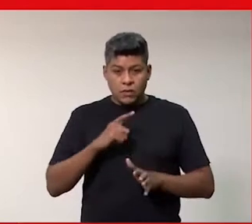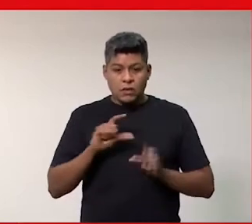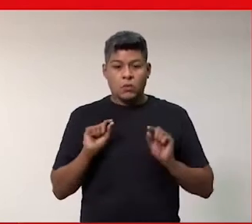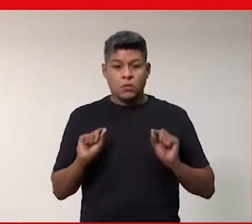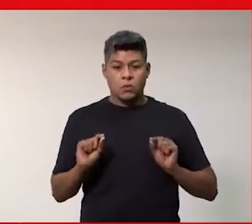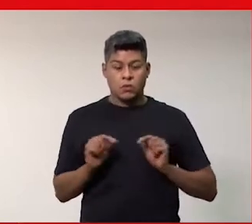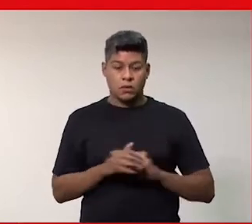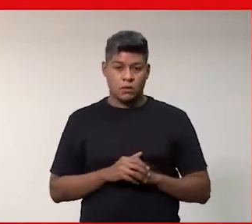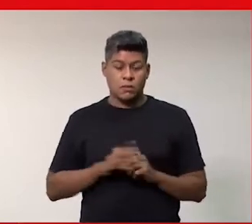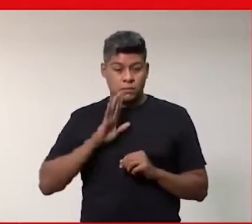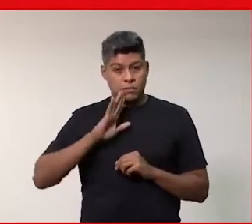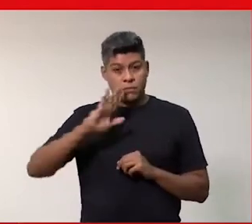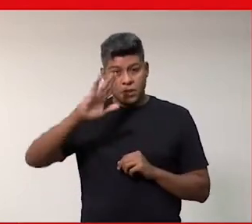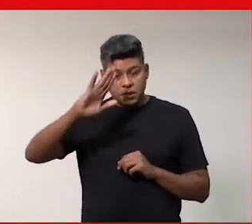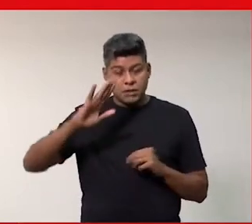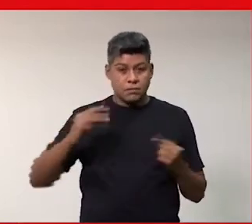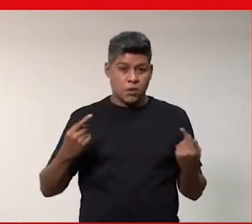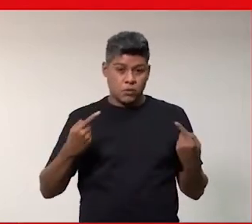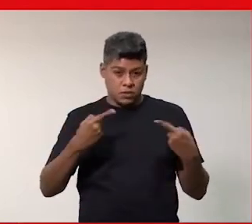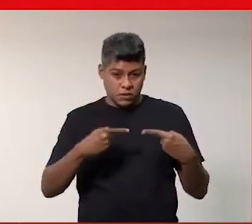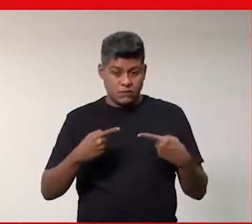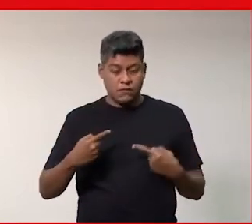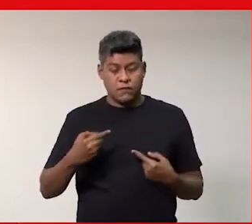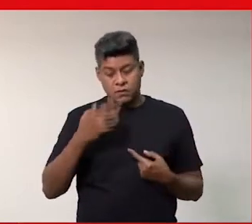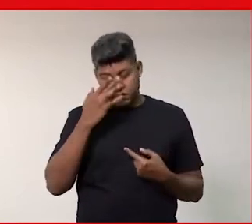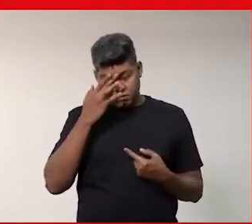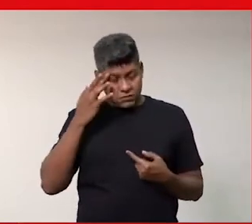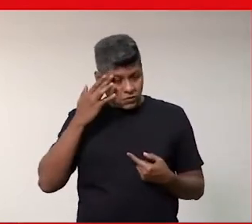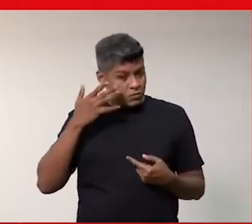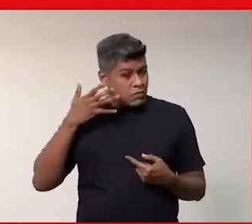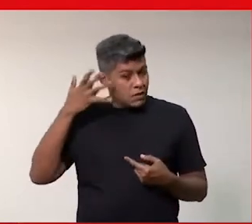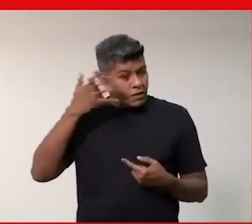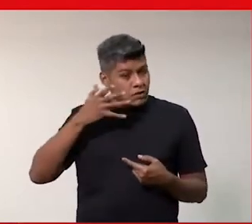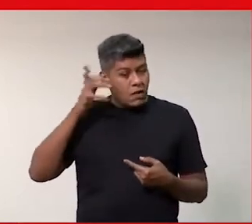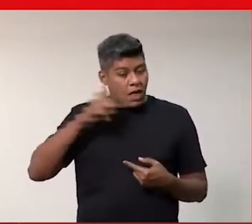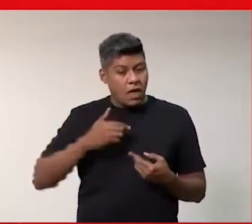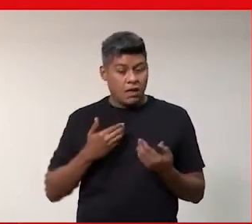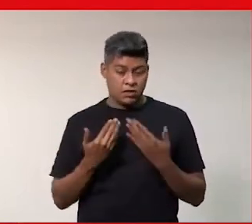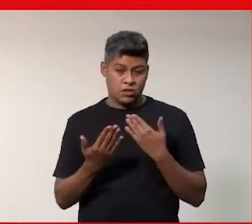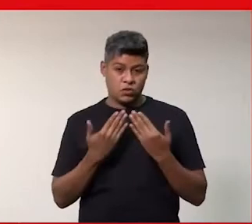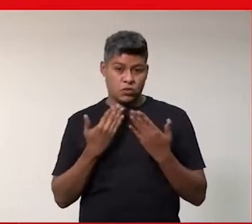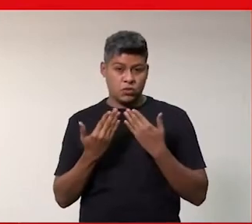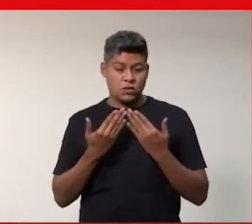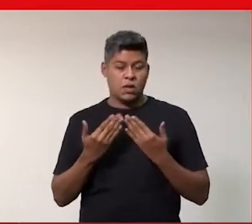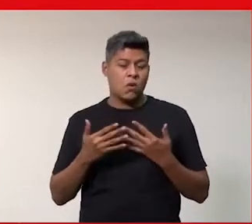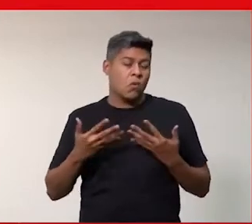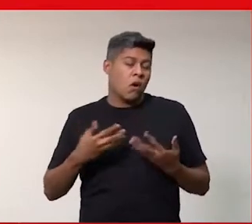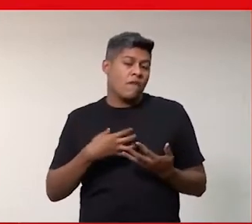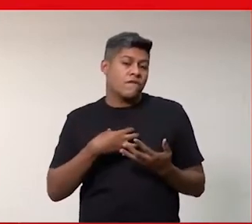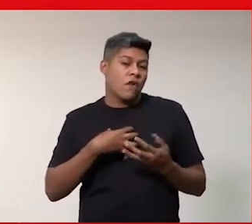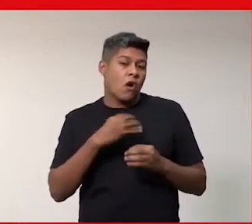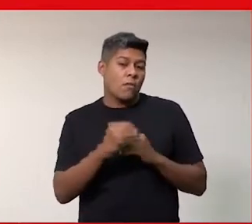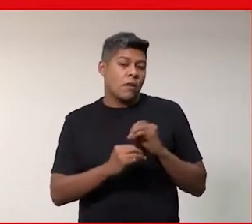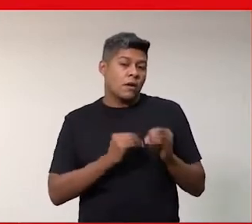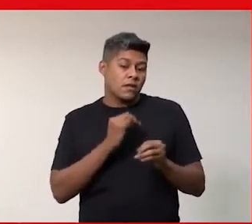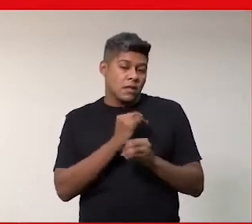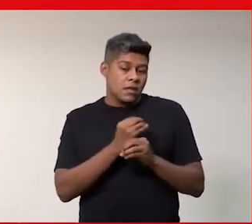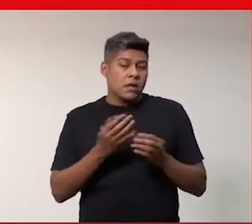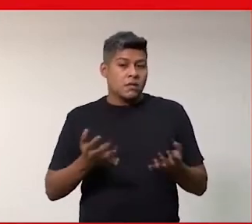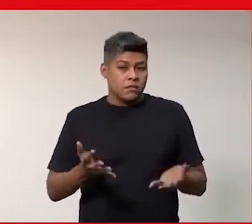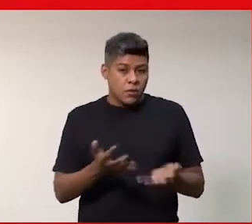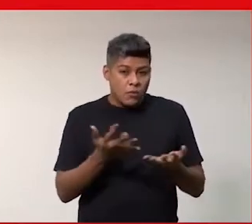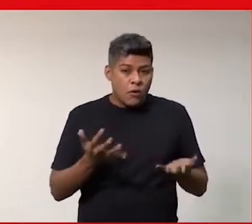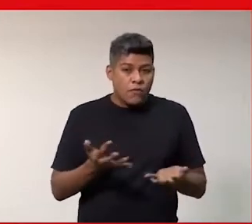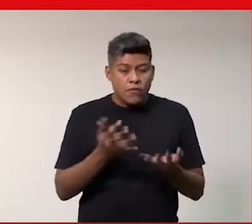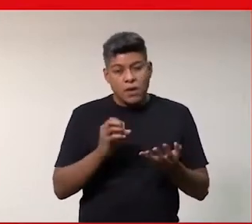principal desafio para as nossas palestrantes, né, seria a discussão de que forma a internet pode promover